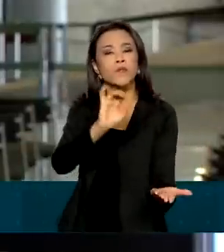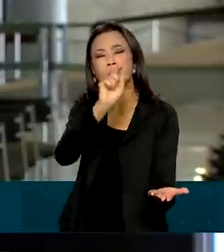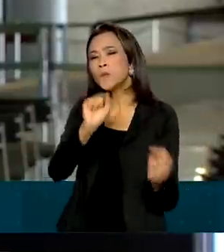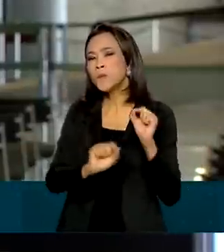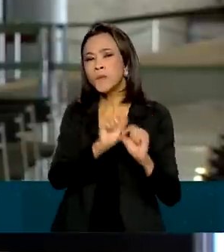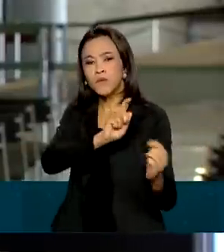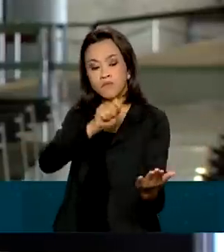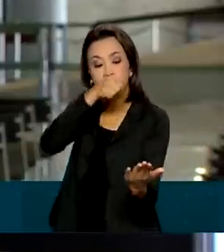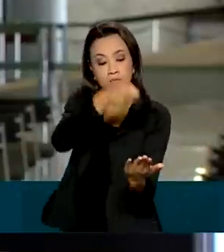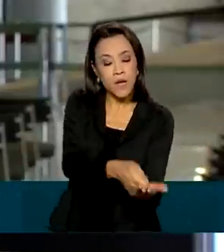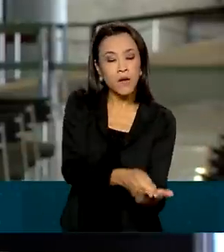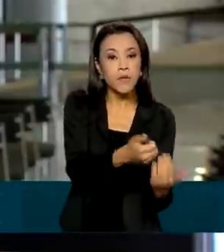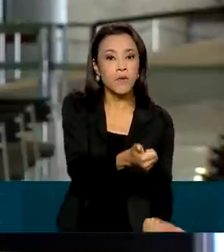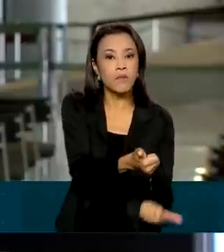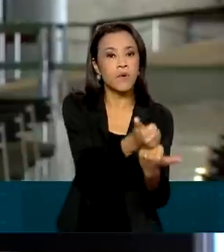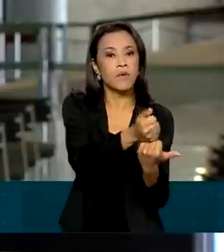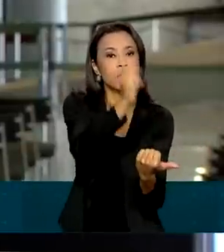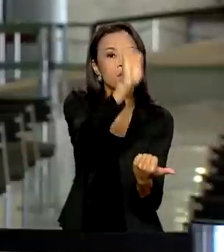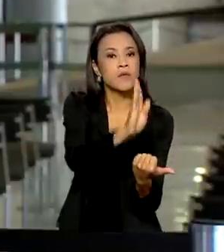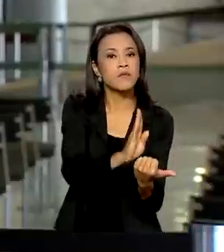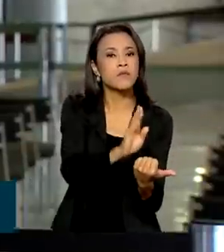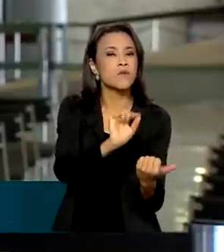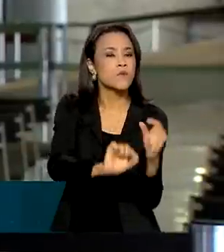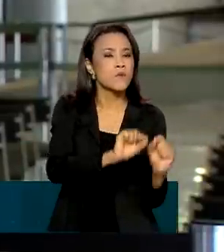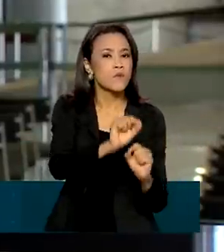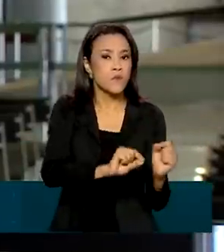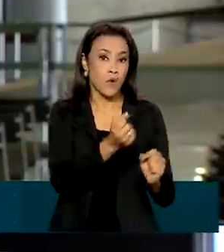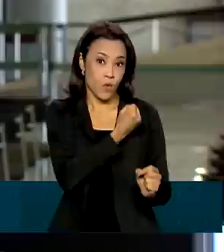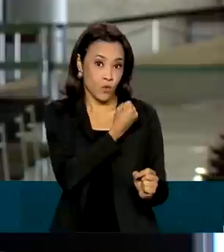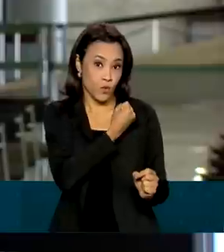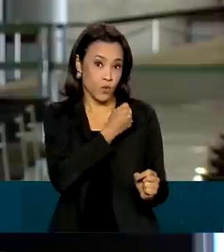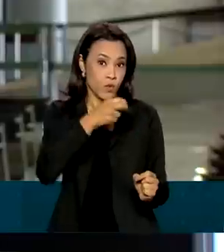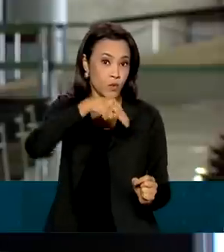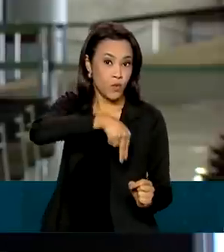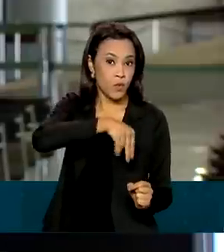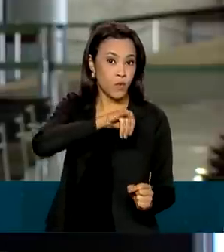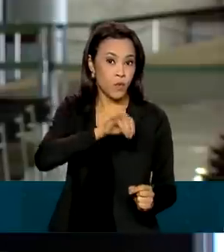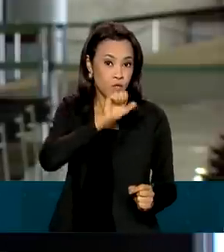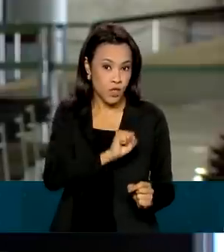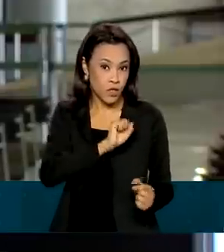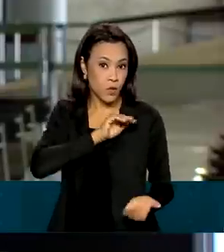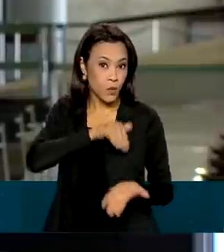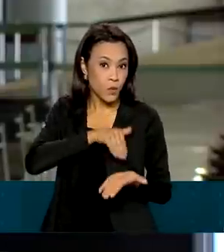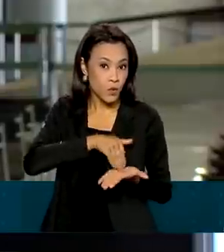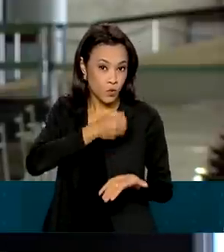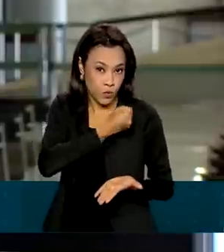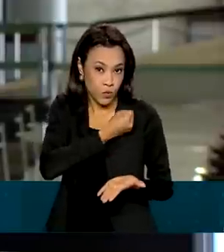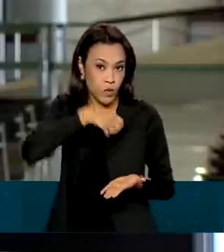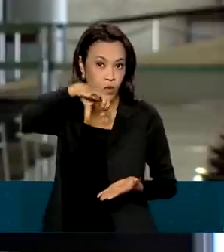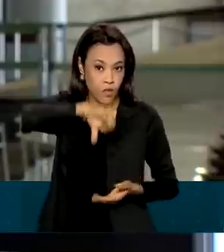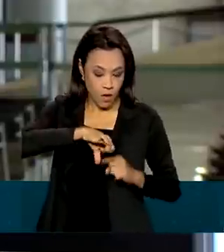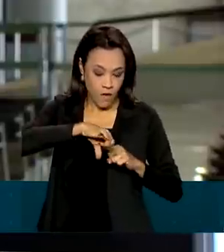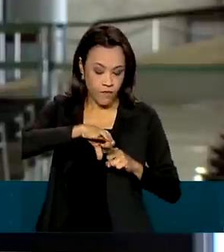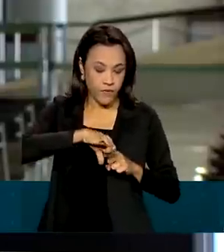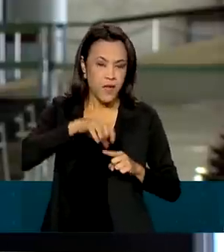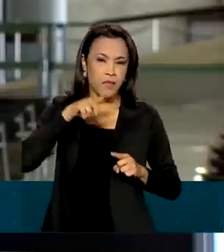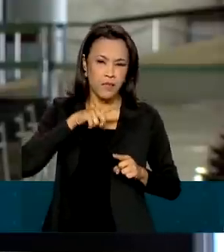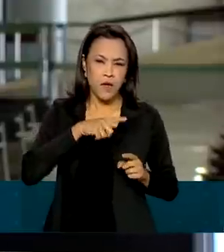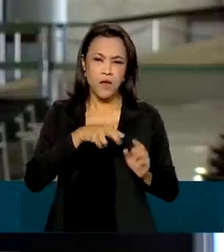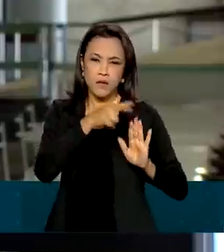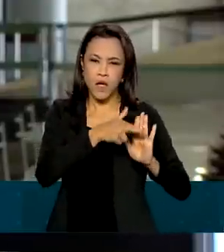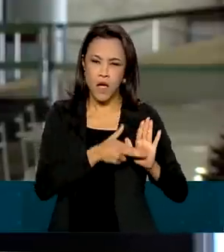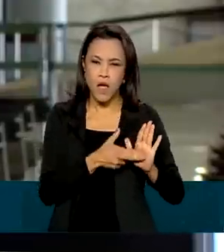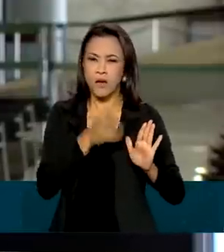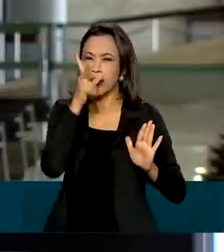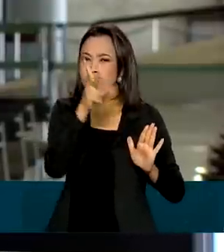Auxílio Brasil para os beneficiários com o número de inscrição social UNIS-Final 9. As datas seguem o mesmo modelo do